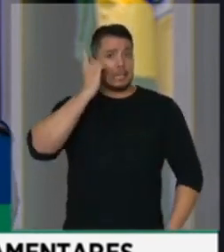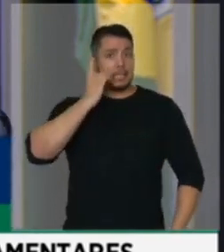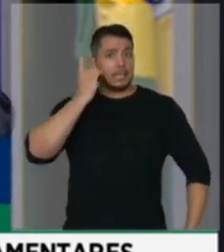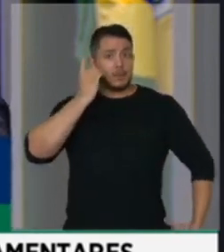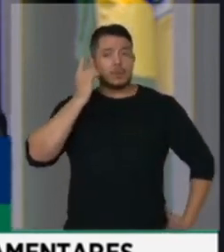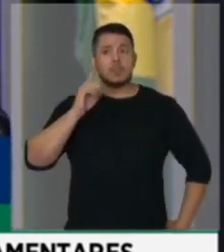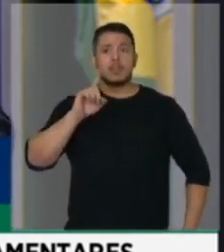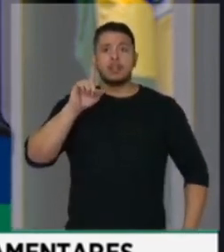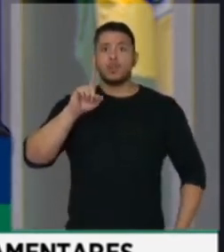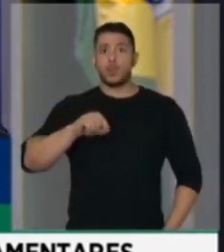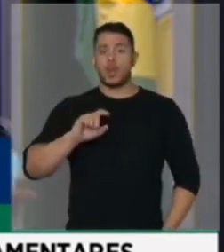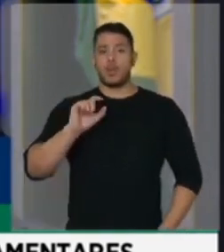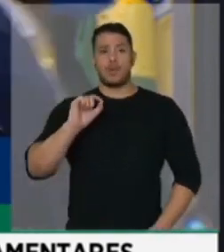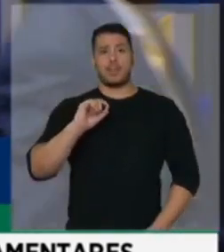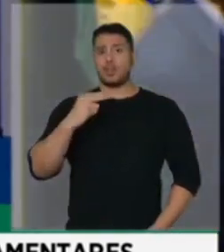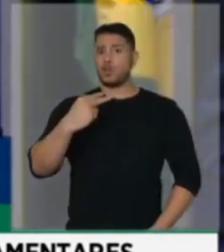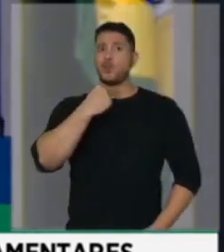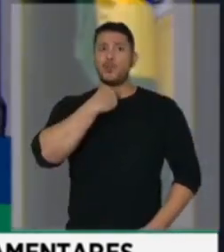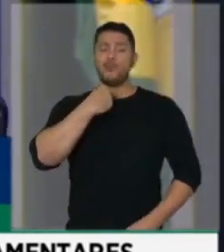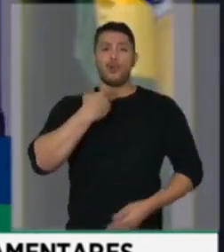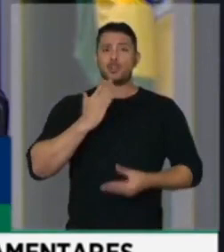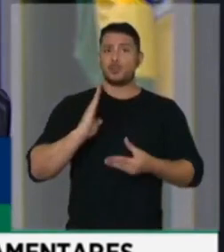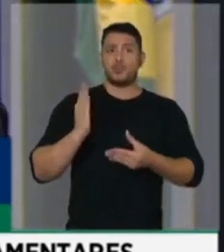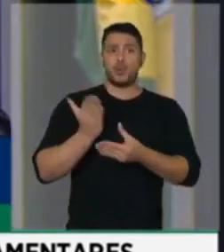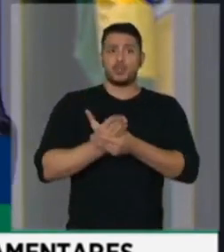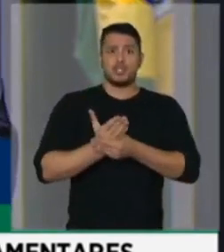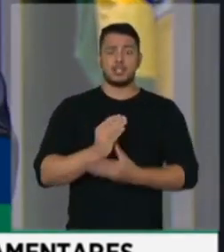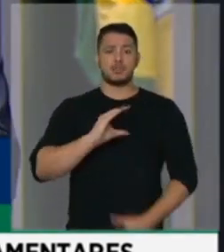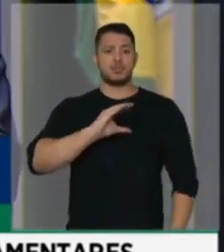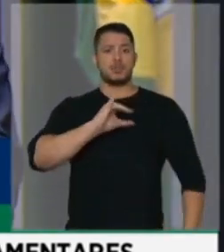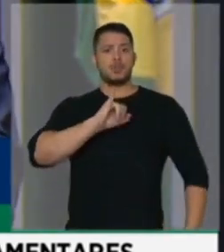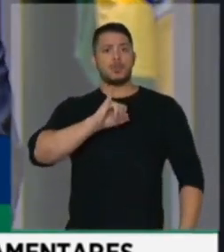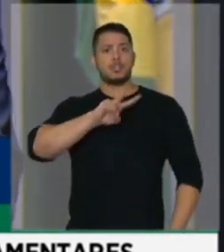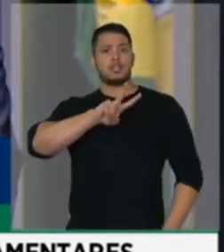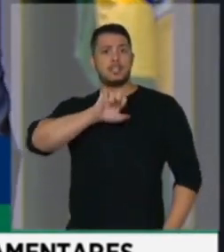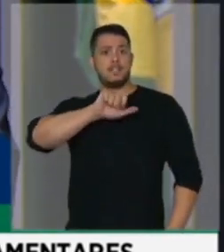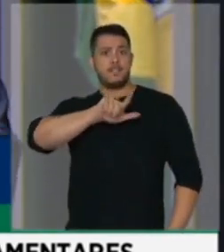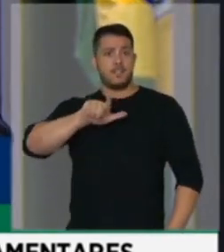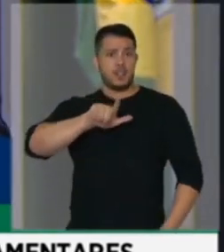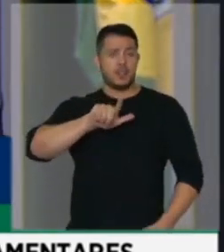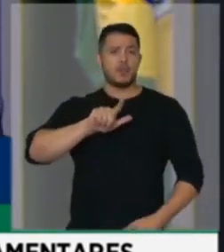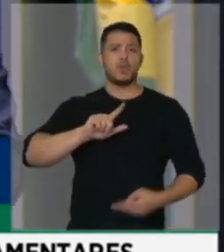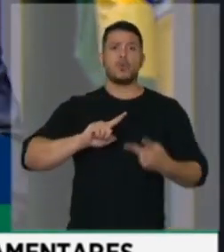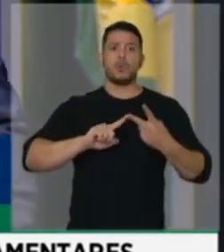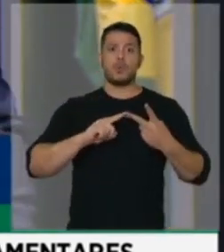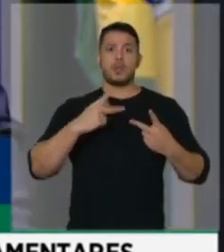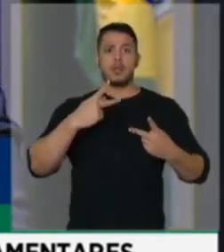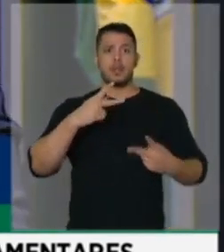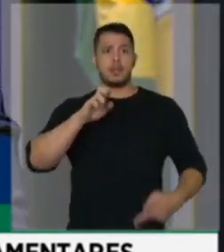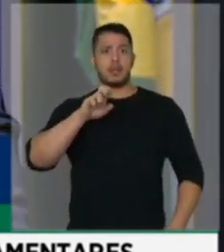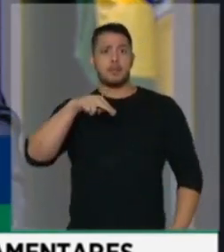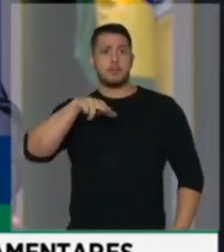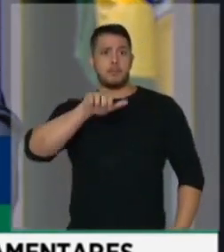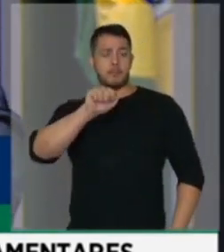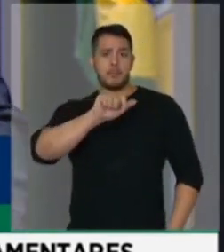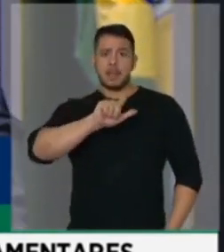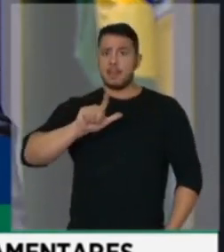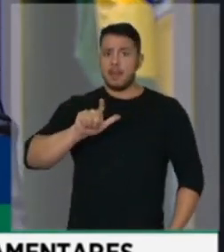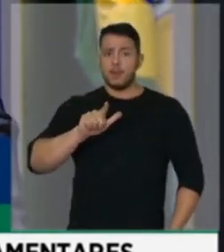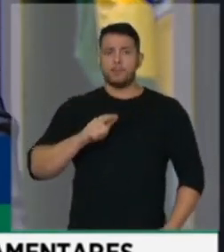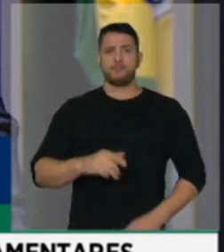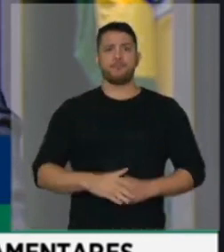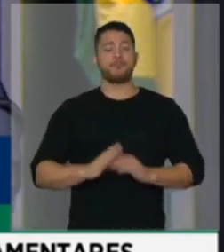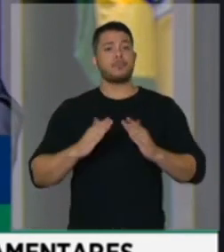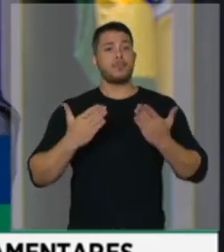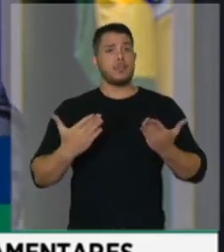invioláveis. Civis e penalmente invioláveis, podendo usar de suas palavras e seus votos